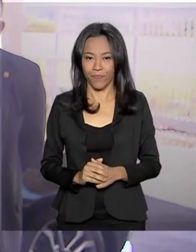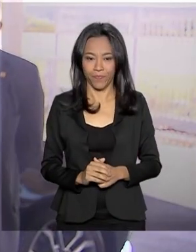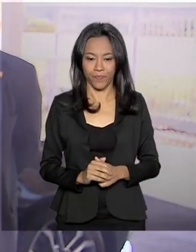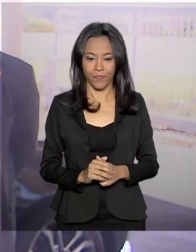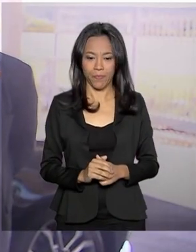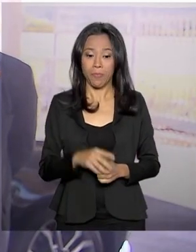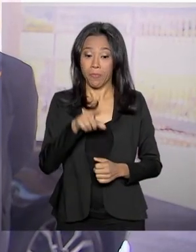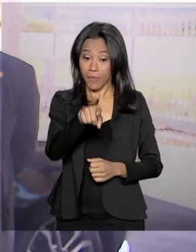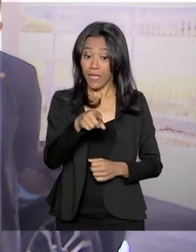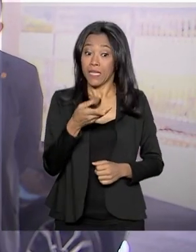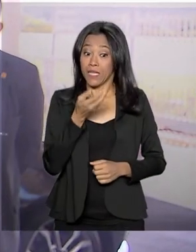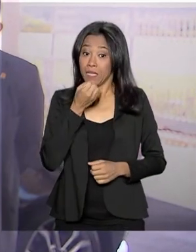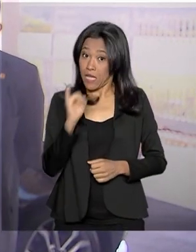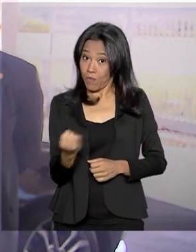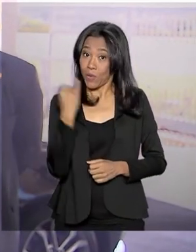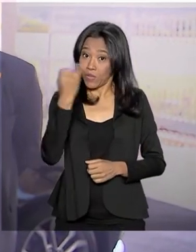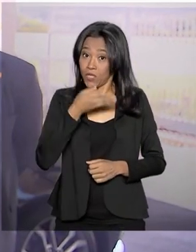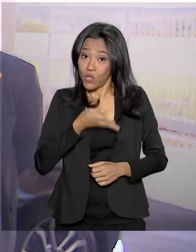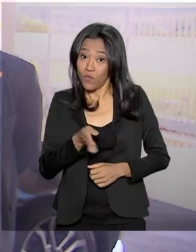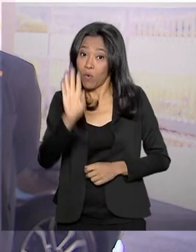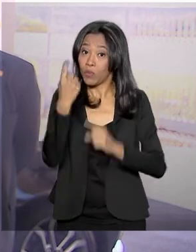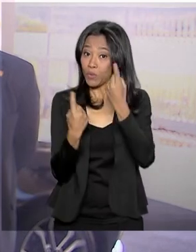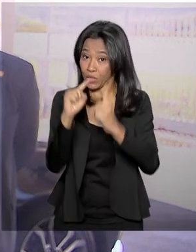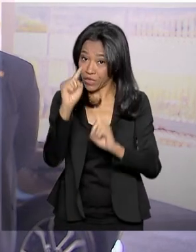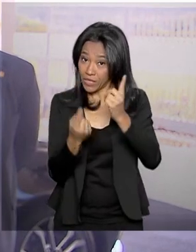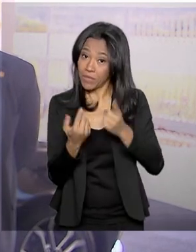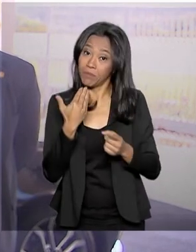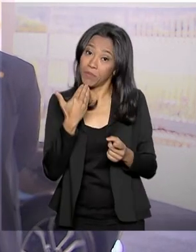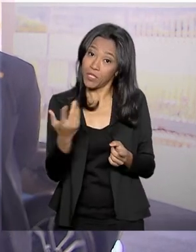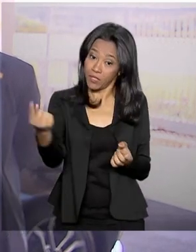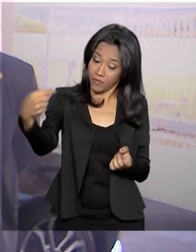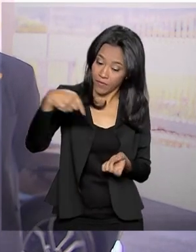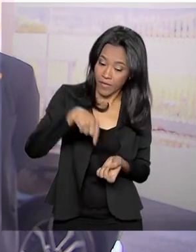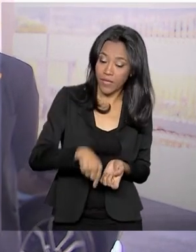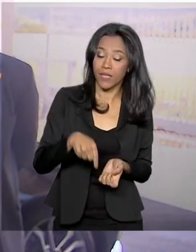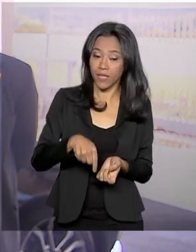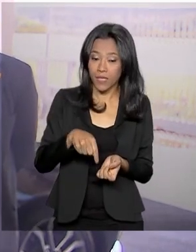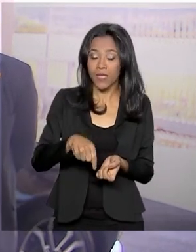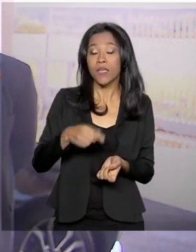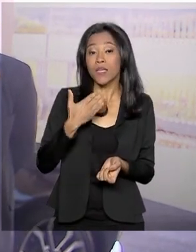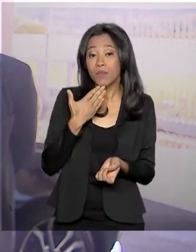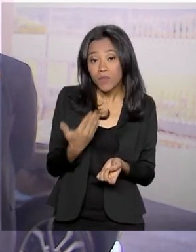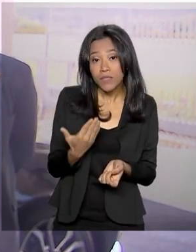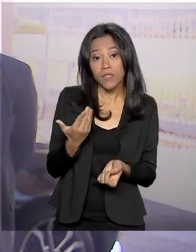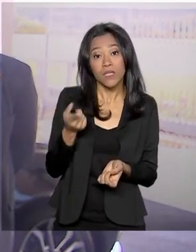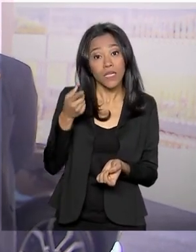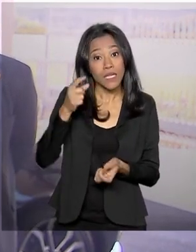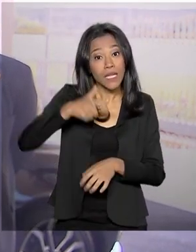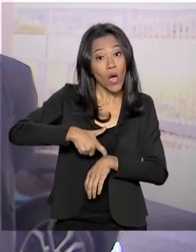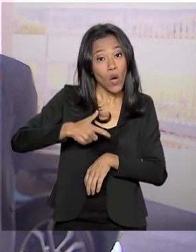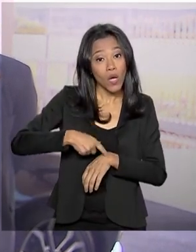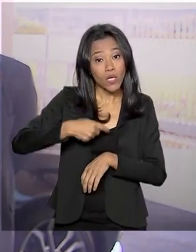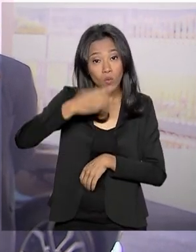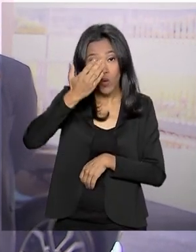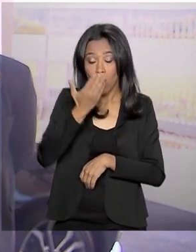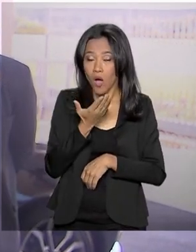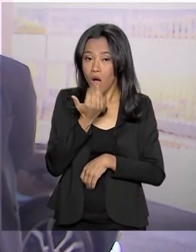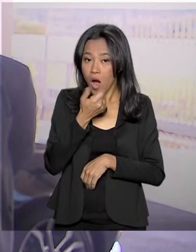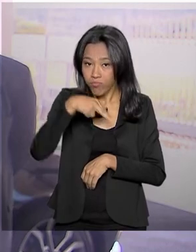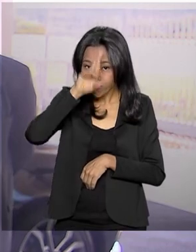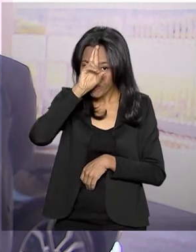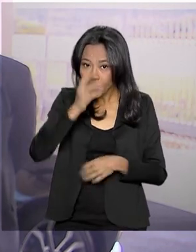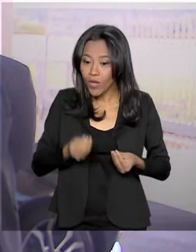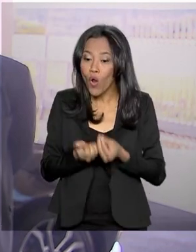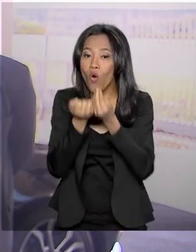Como eles vão para o Chile, isso é muito importante, vão para o Chile pedir que passasse por aqui, falaram que passarão. E pedir mais, que passe lá do almoço, que eu quero ofertar um